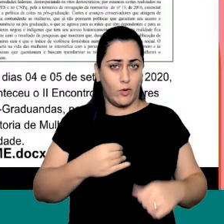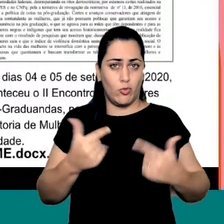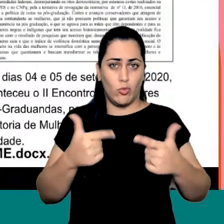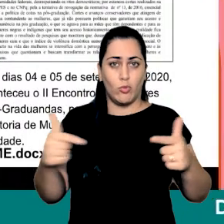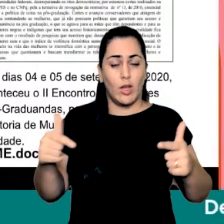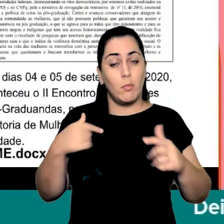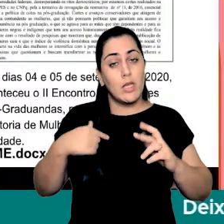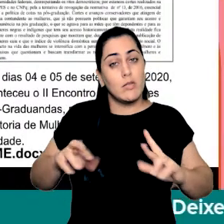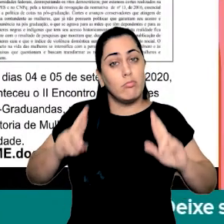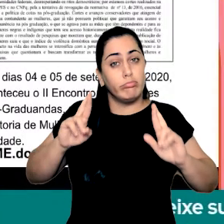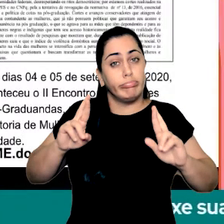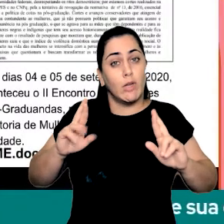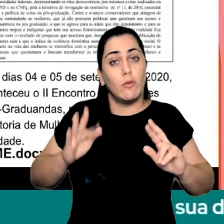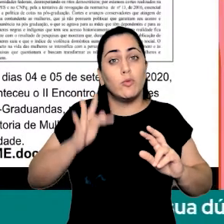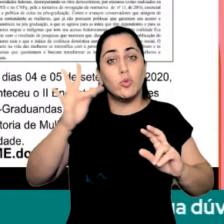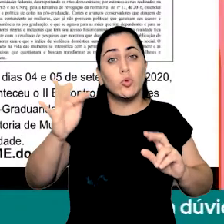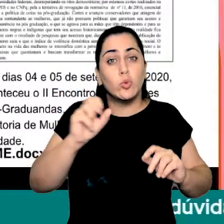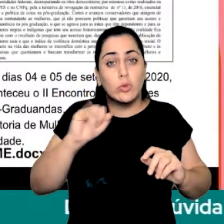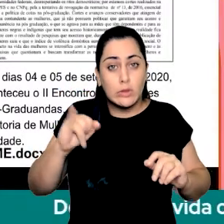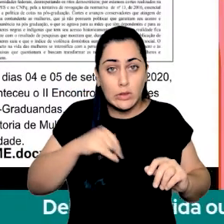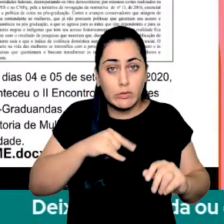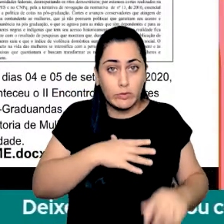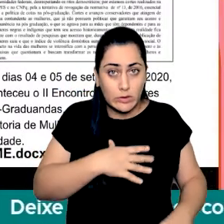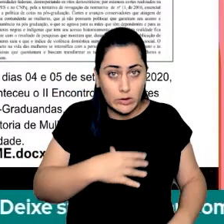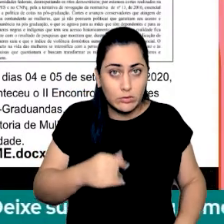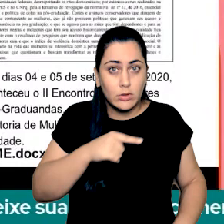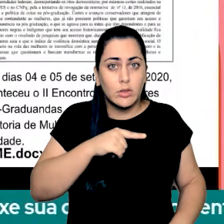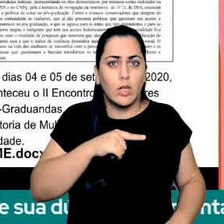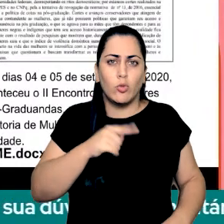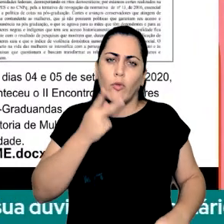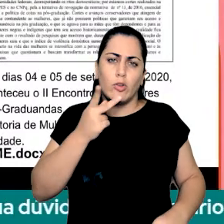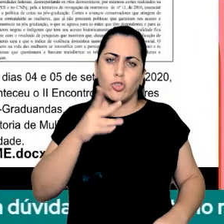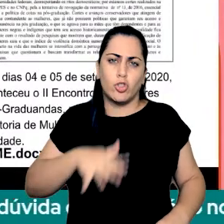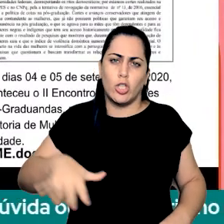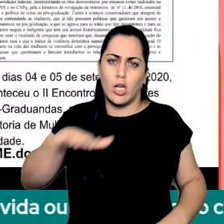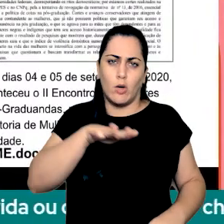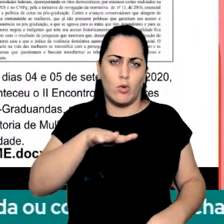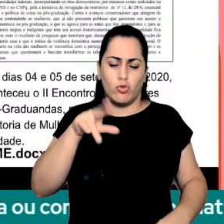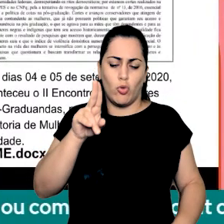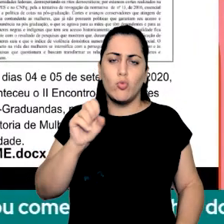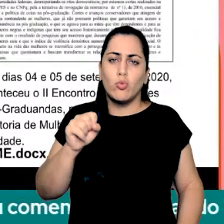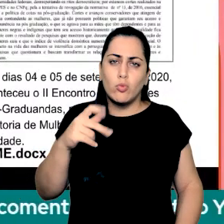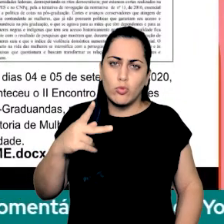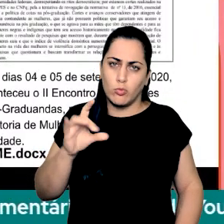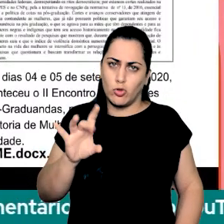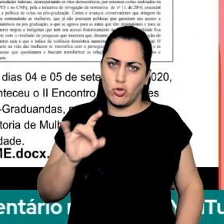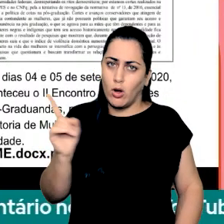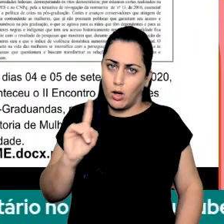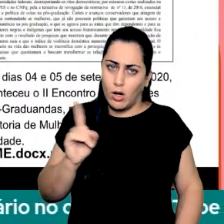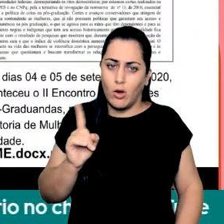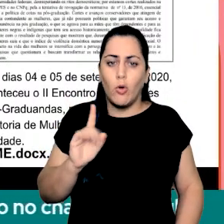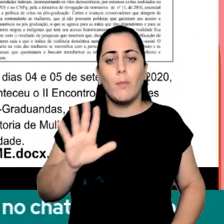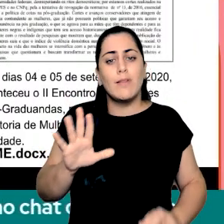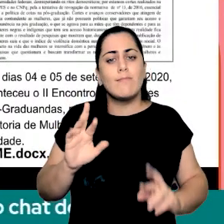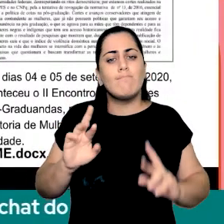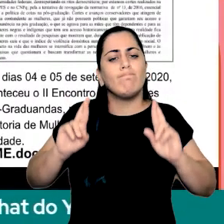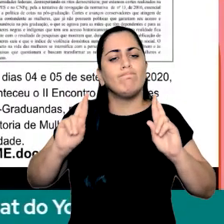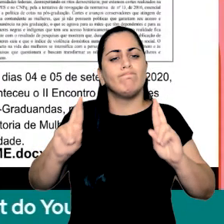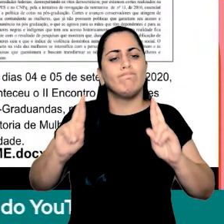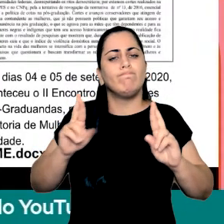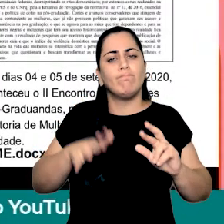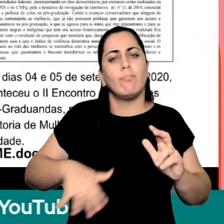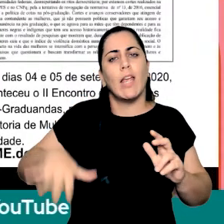com o ambiente acadêmico muito e isso eu estou falando de uma forma generalista eu não estou só centralizando a Universidade de São Paulo tá pessoal mas eu espero que o ambiente